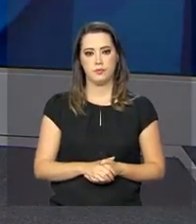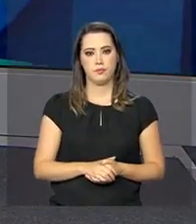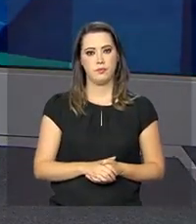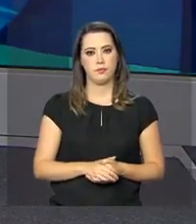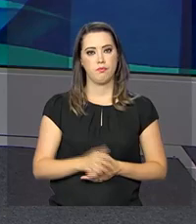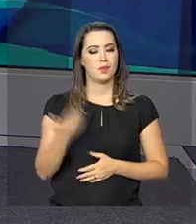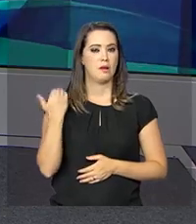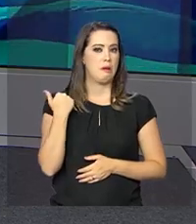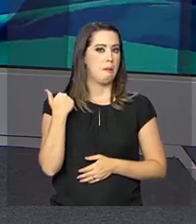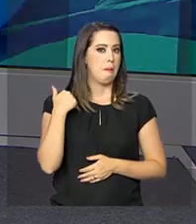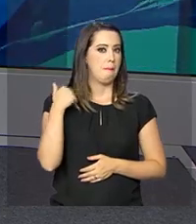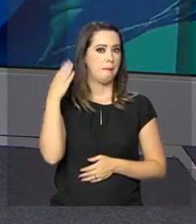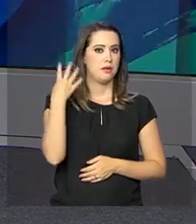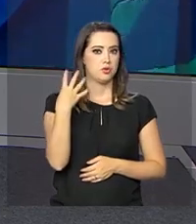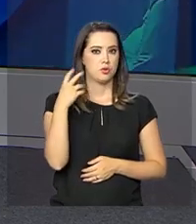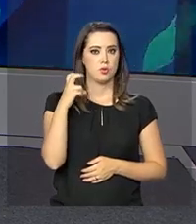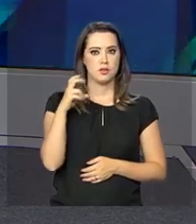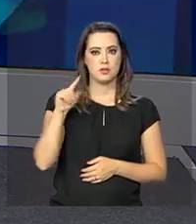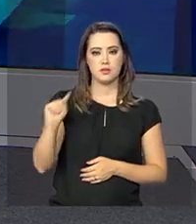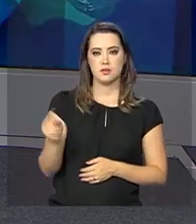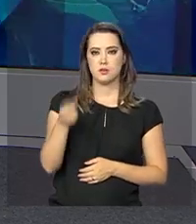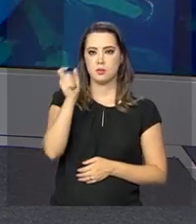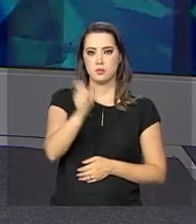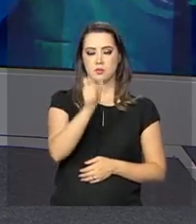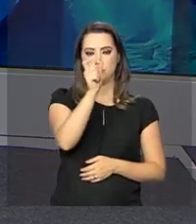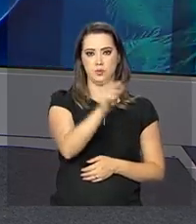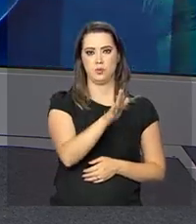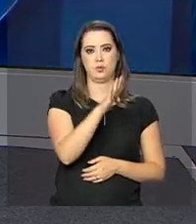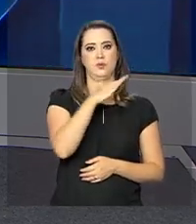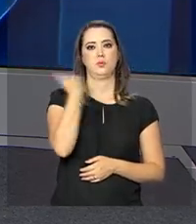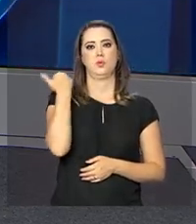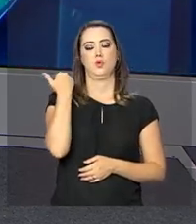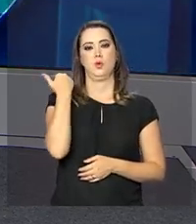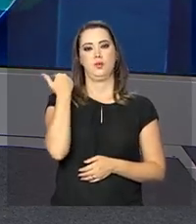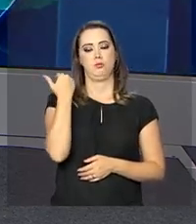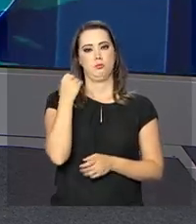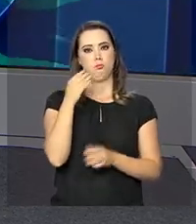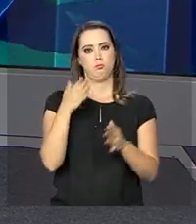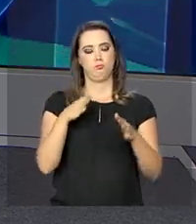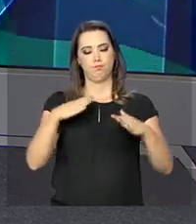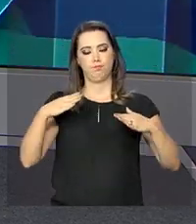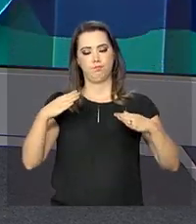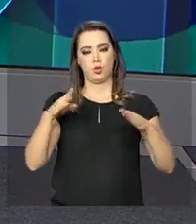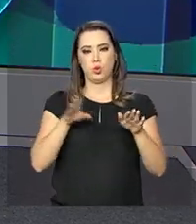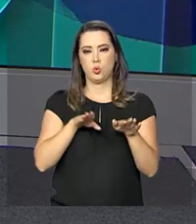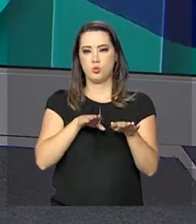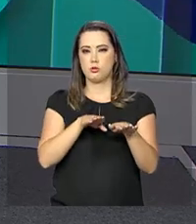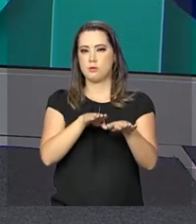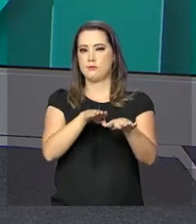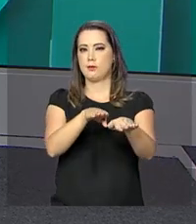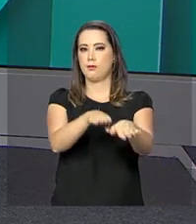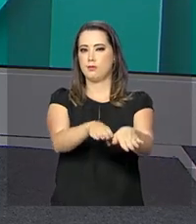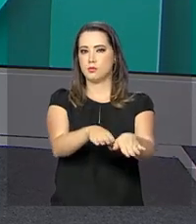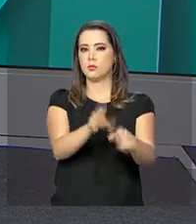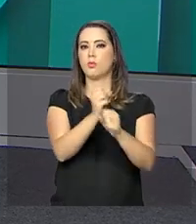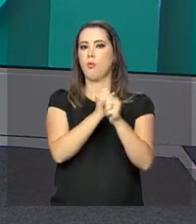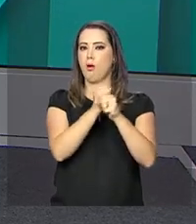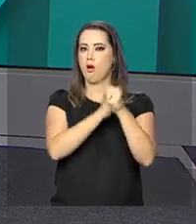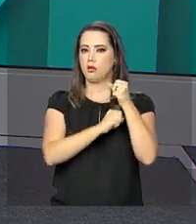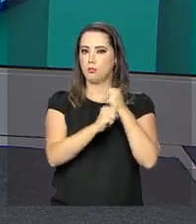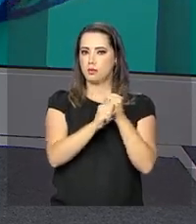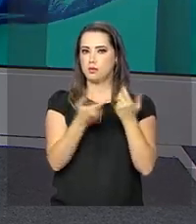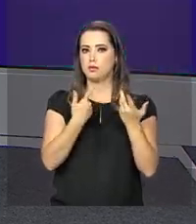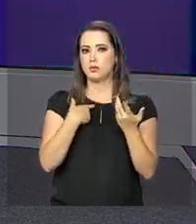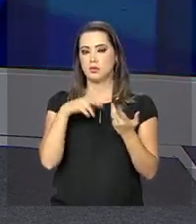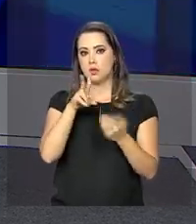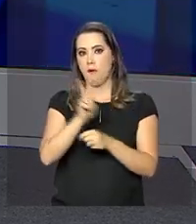Mais de 45 mil pessoas morreram no trânsito no ano passado. Para mudar essa realidade, o governo tem atuado com repressão aos